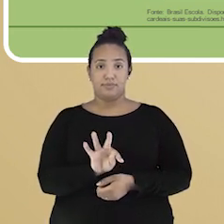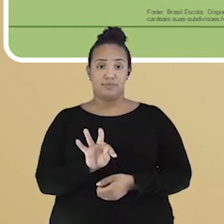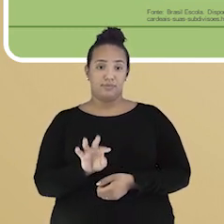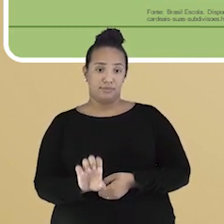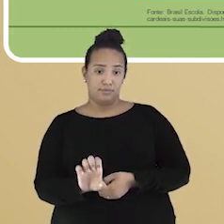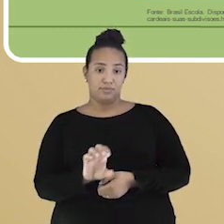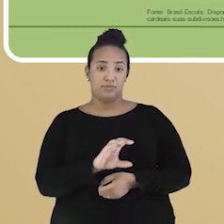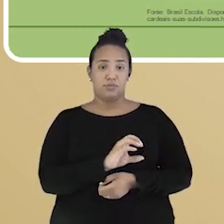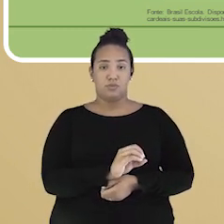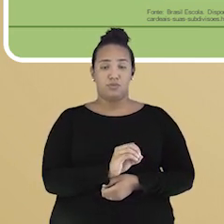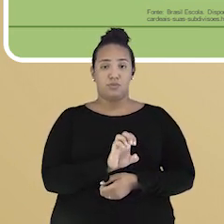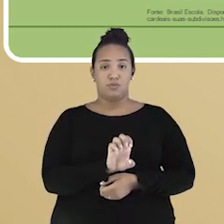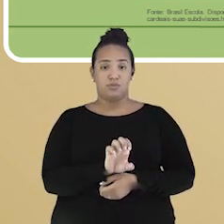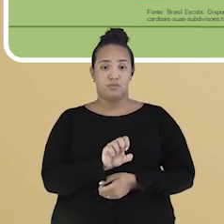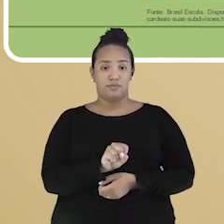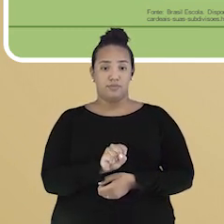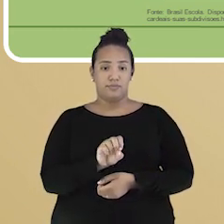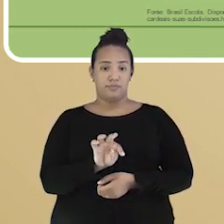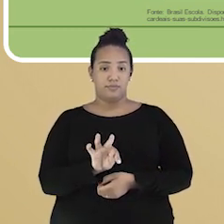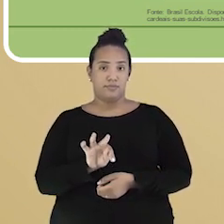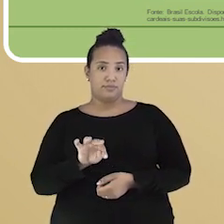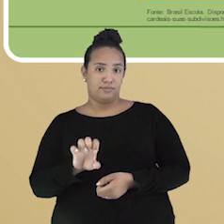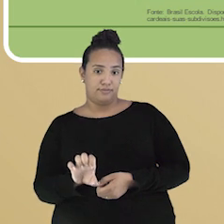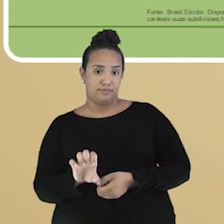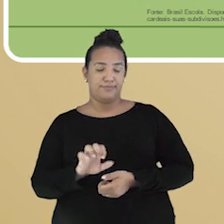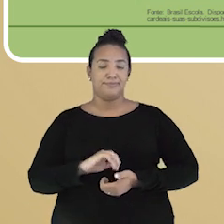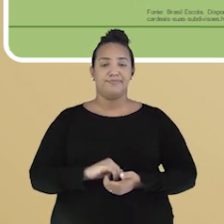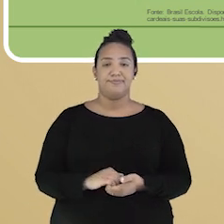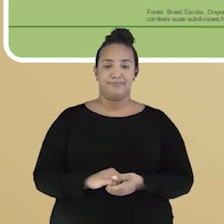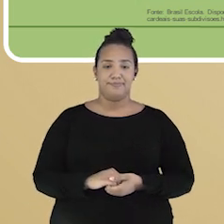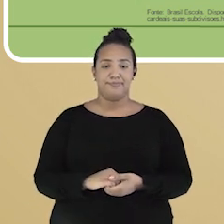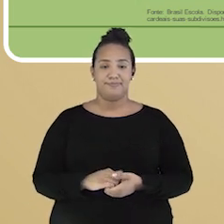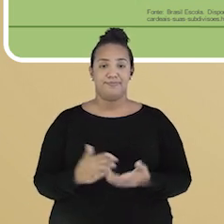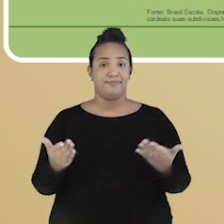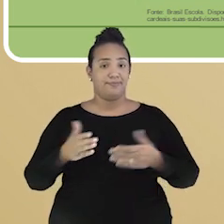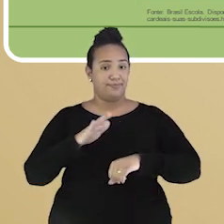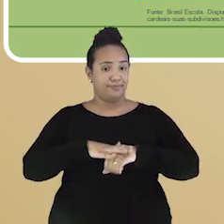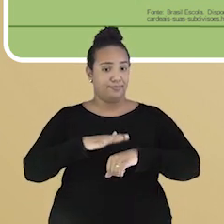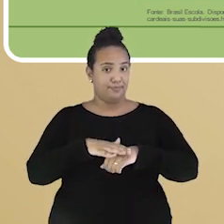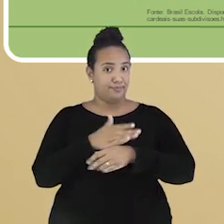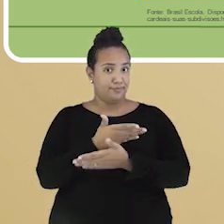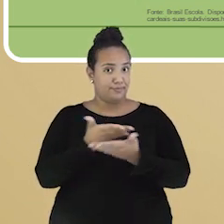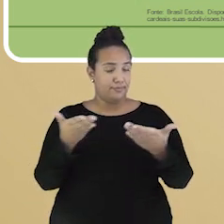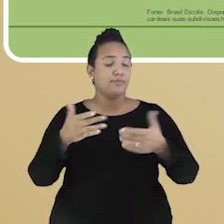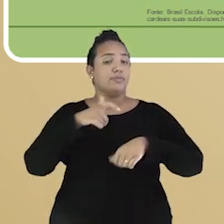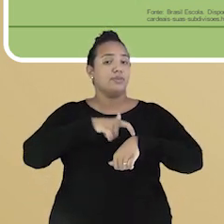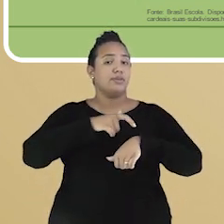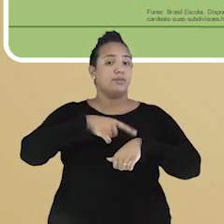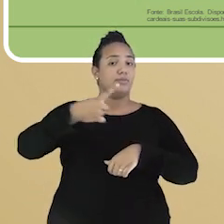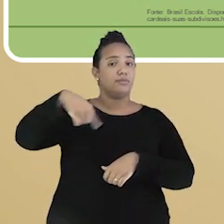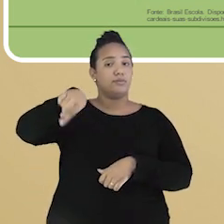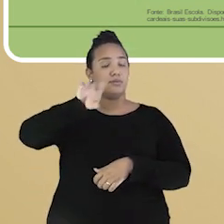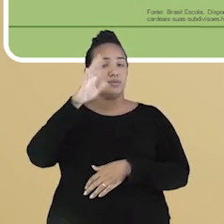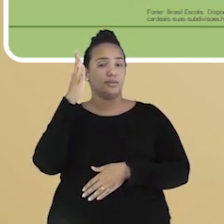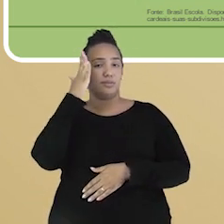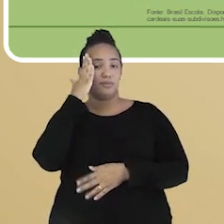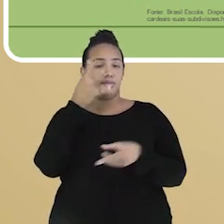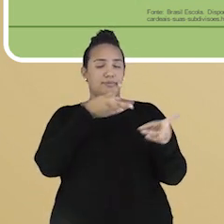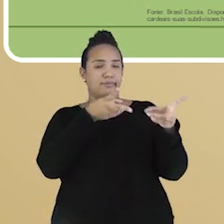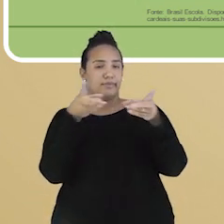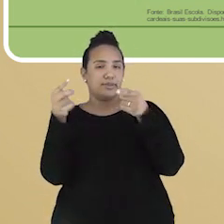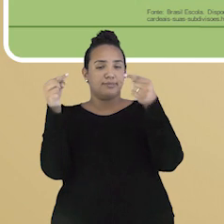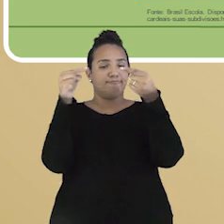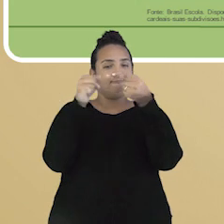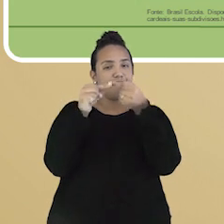L, o leste e, por fim, com O, o oeste. Agora, com você. Eu vou dar um tempinho para você